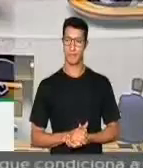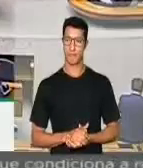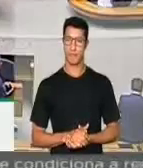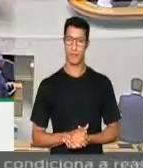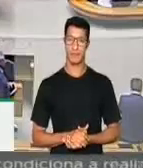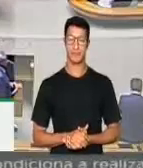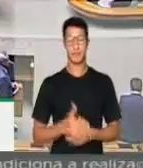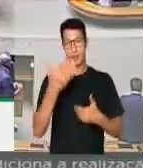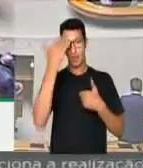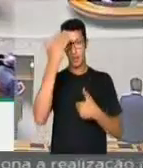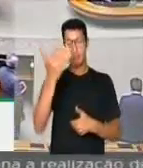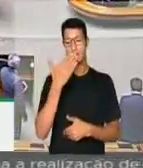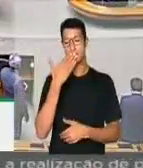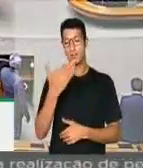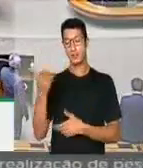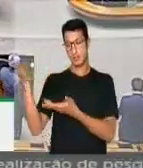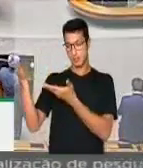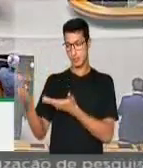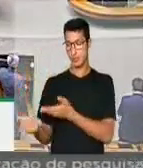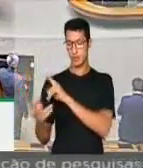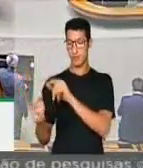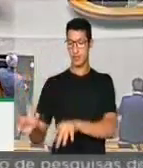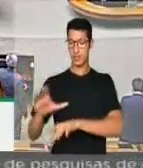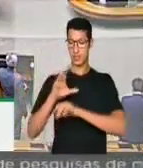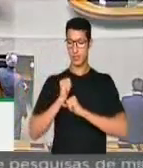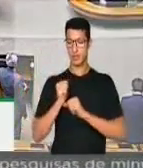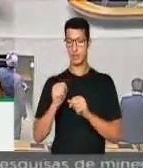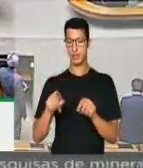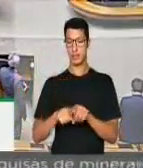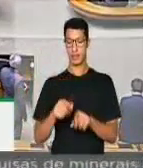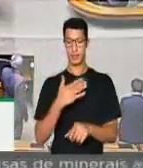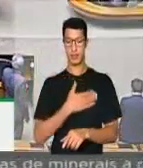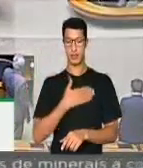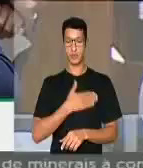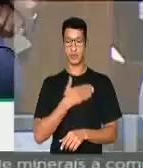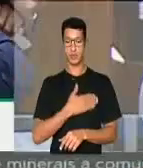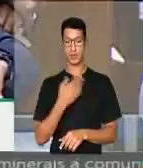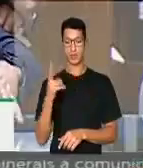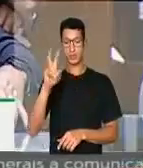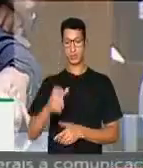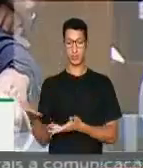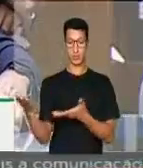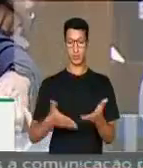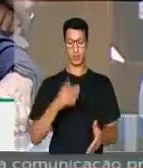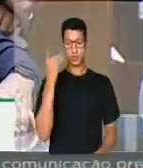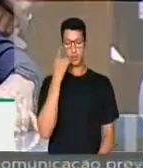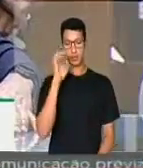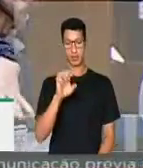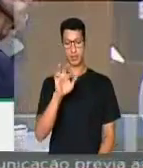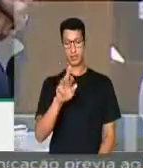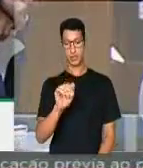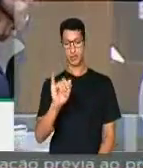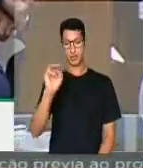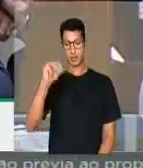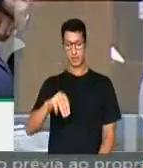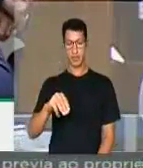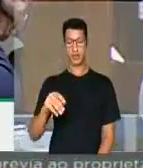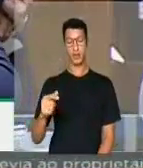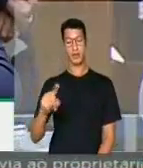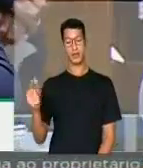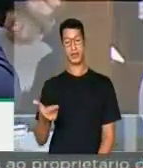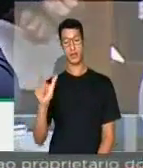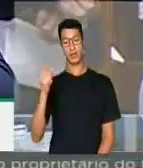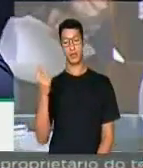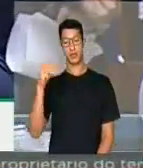O pedido de vossa excelência será acolhido. Gostaria de mais uma vez convidar o deputado Efraim, que já se dirige à tribuna. Antes,